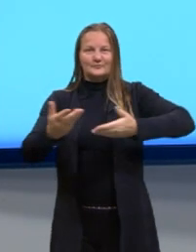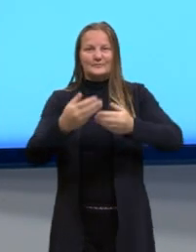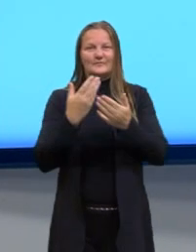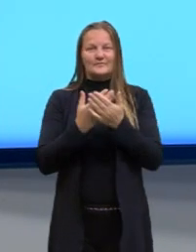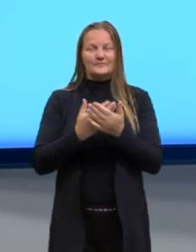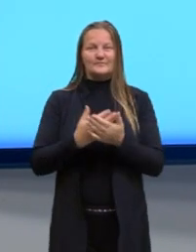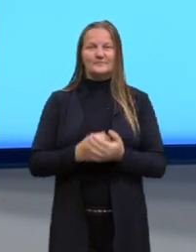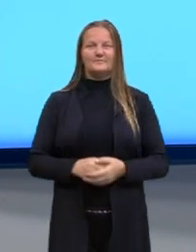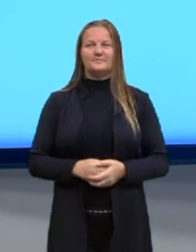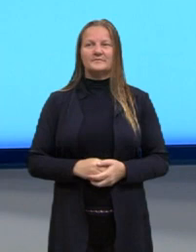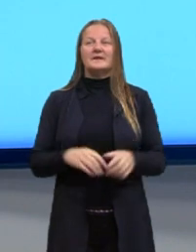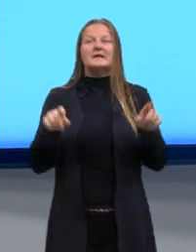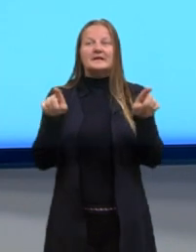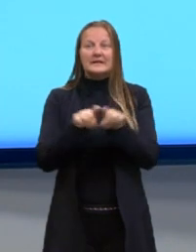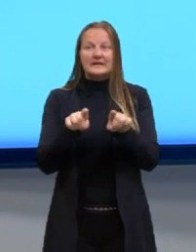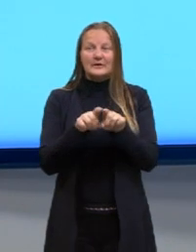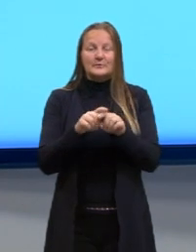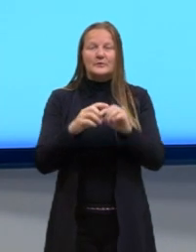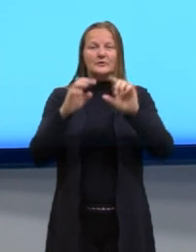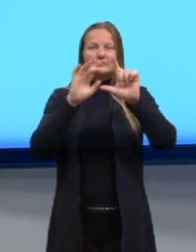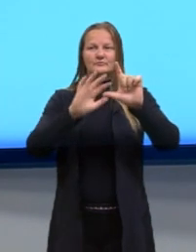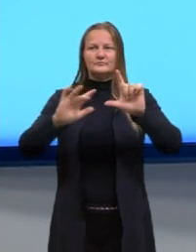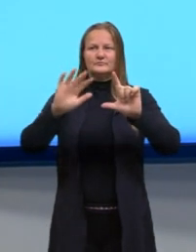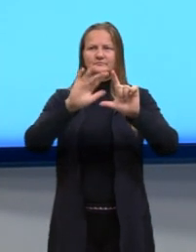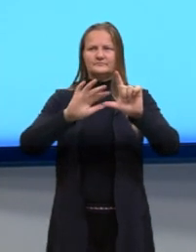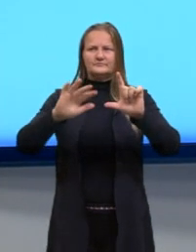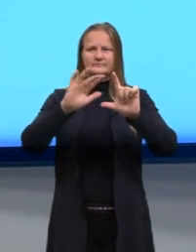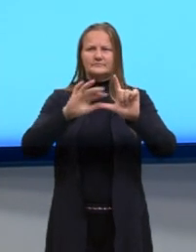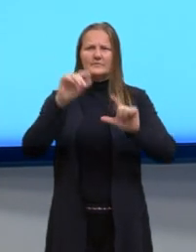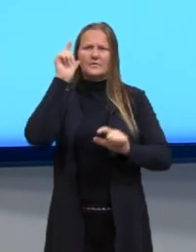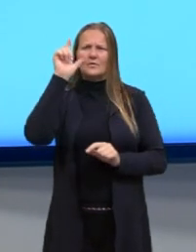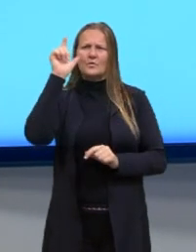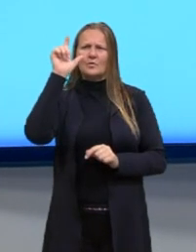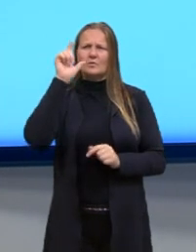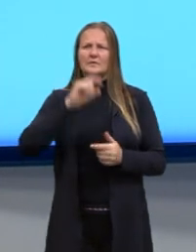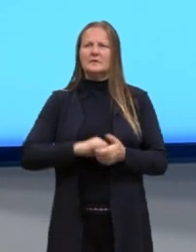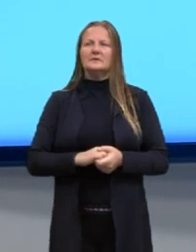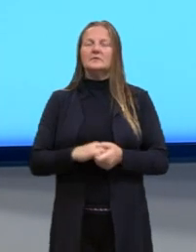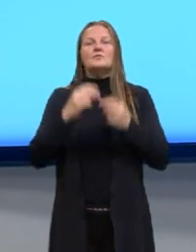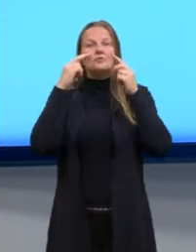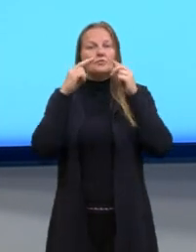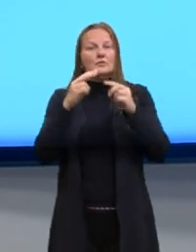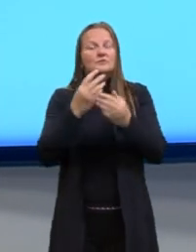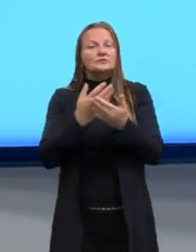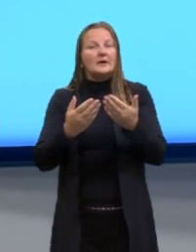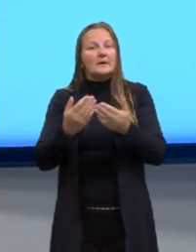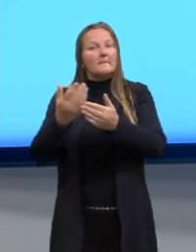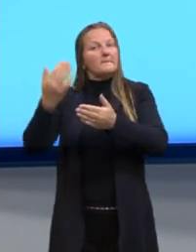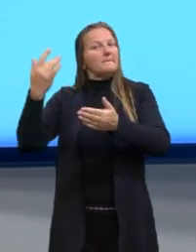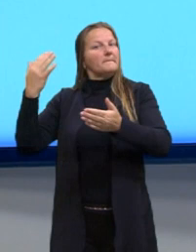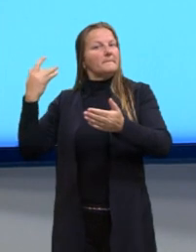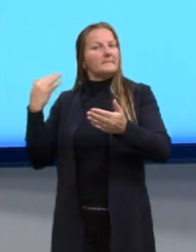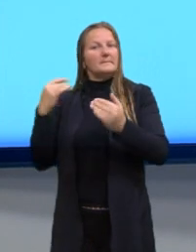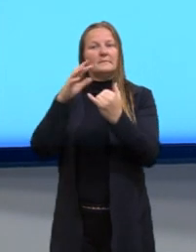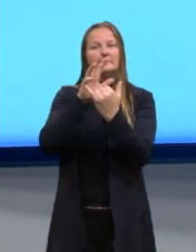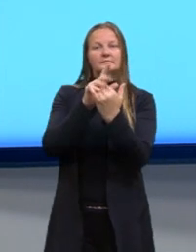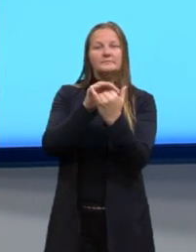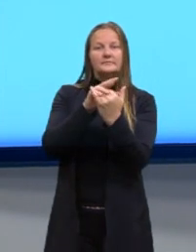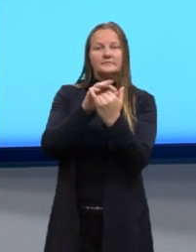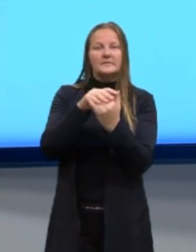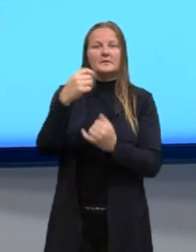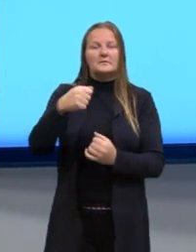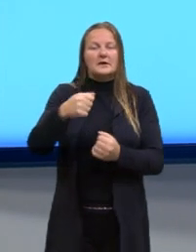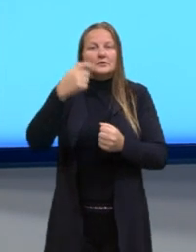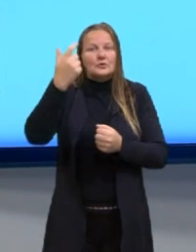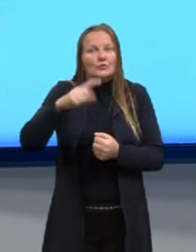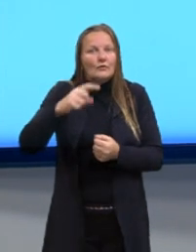aulas. E também no QR Code vocês conseguem assistir as aulas que já estão disponíveis lá no YouTube. Se precisar